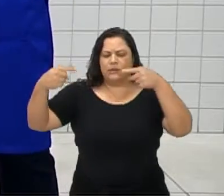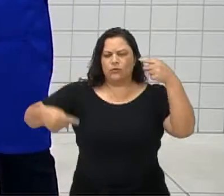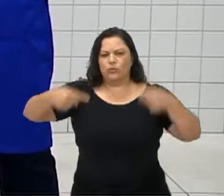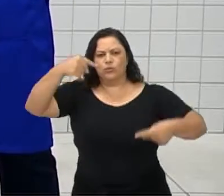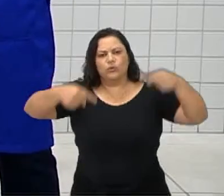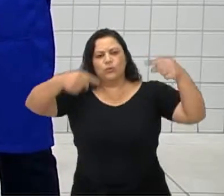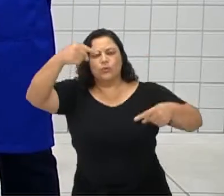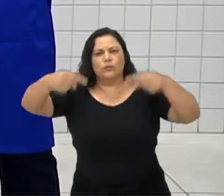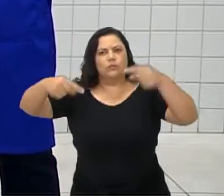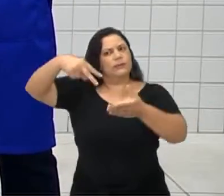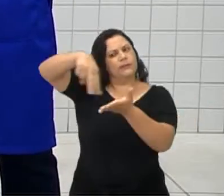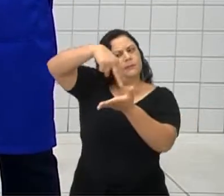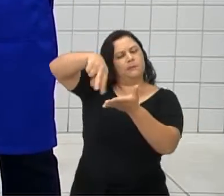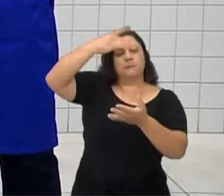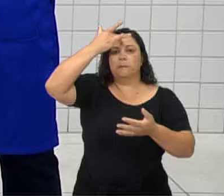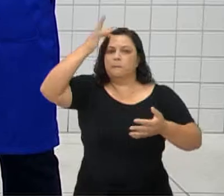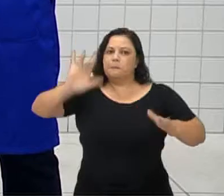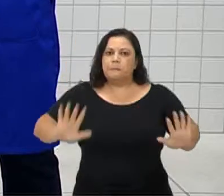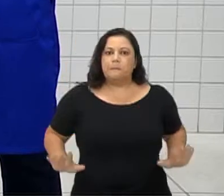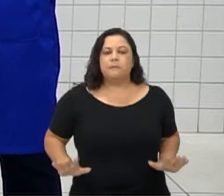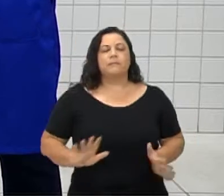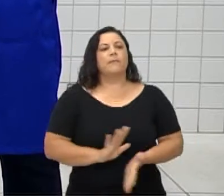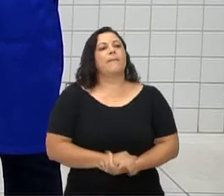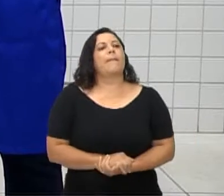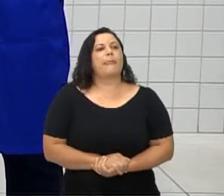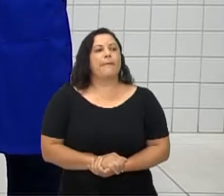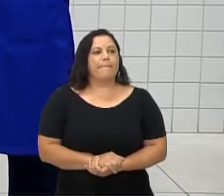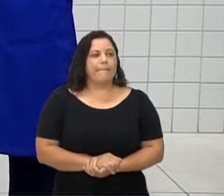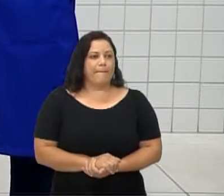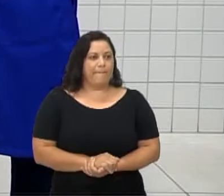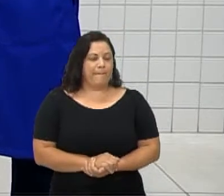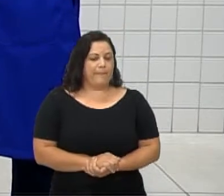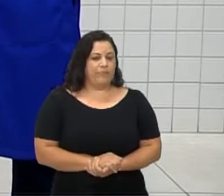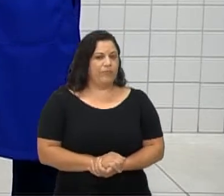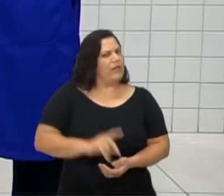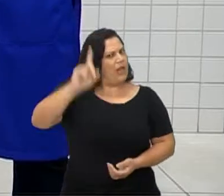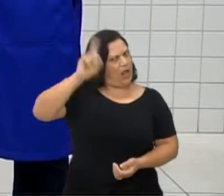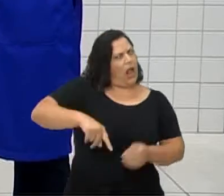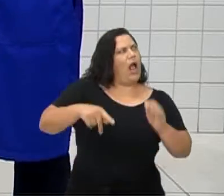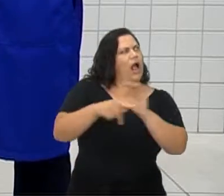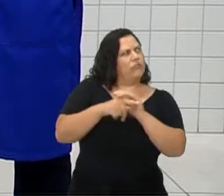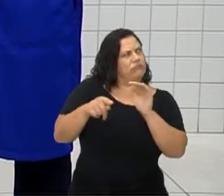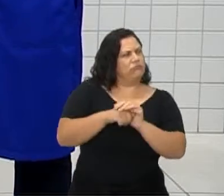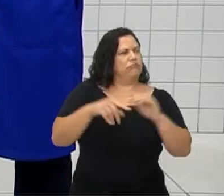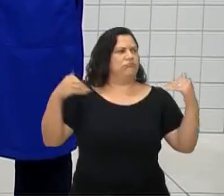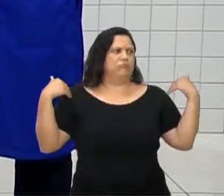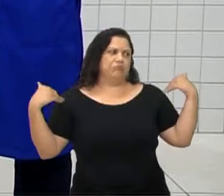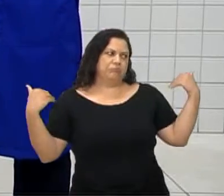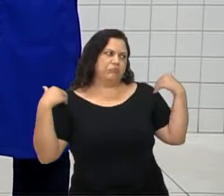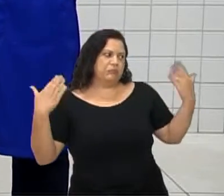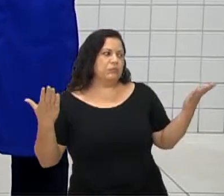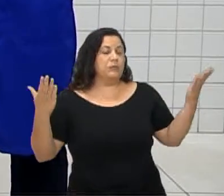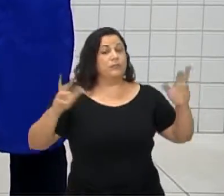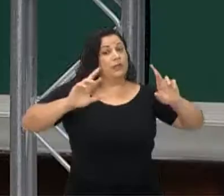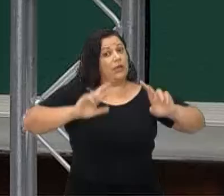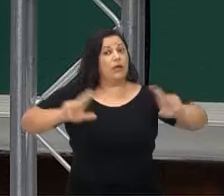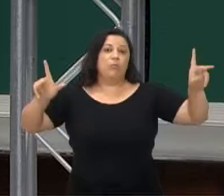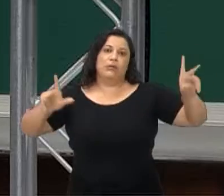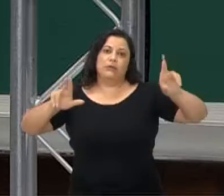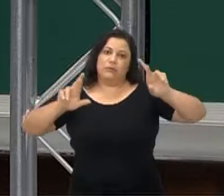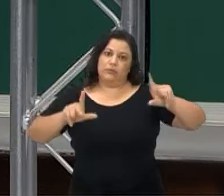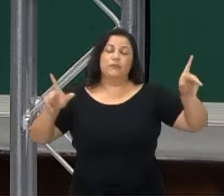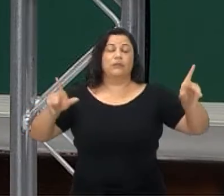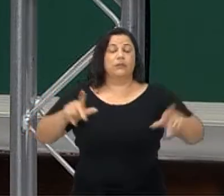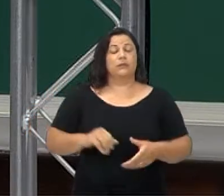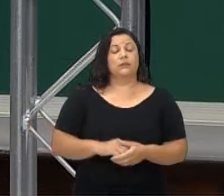Talvez. Então, é considerado exercício? Então, existe uma diferença. A gente